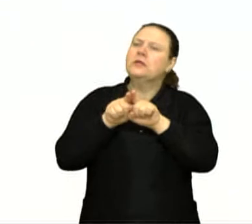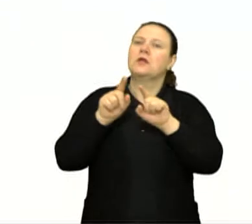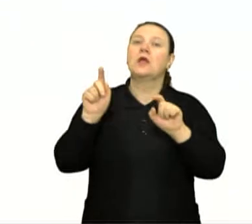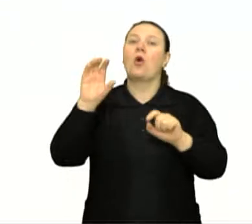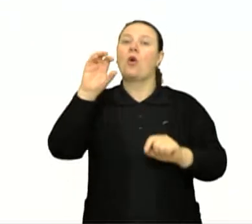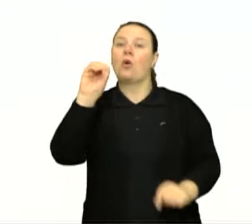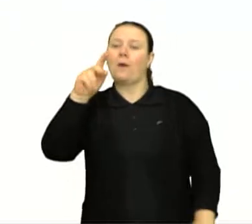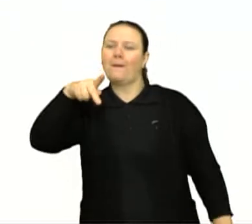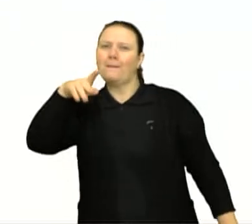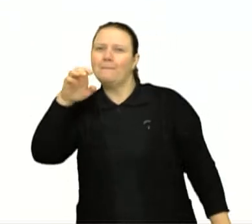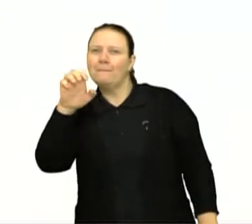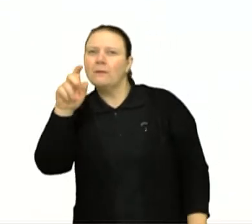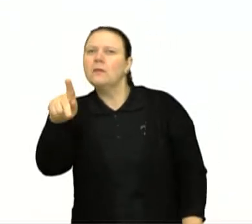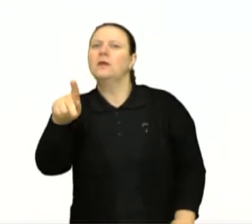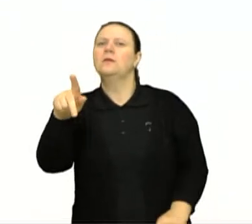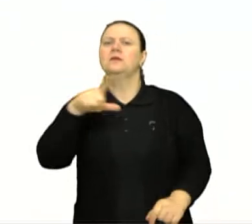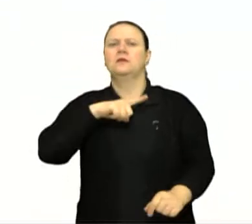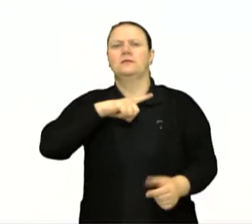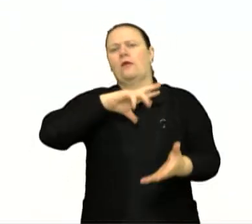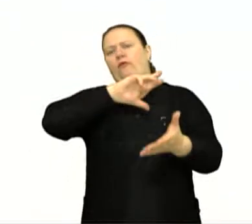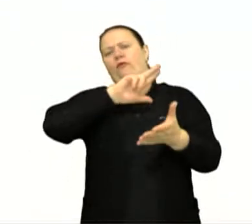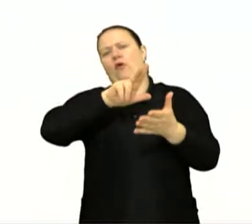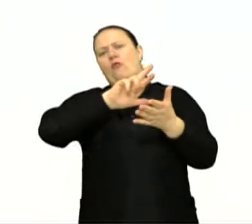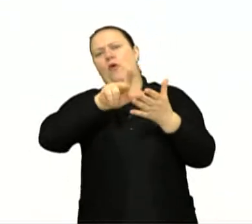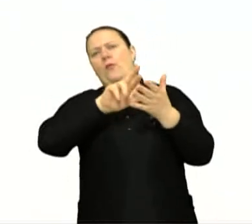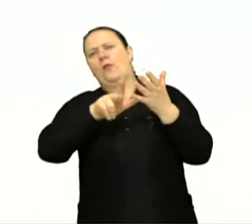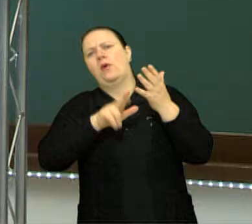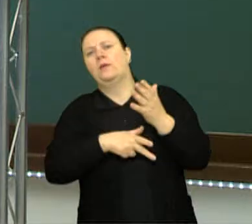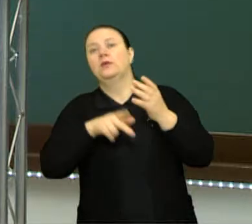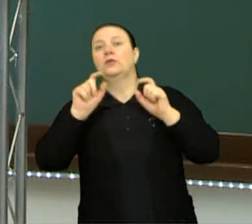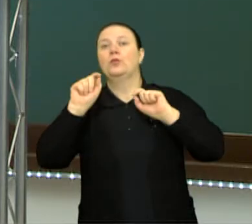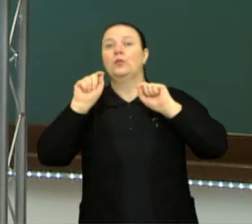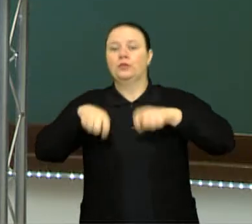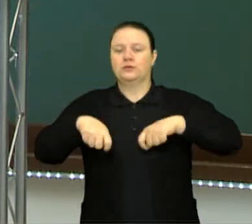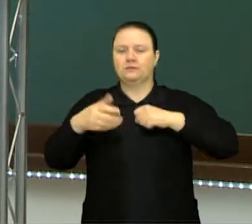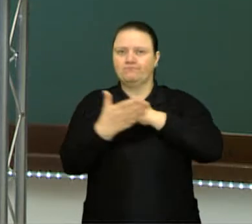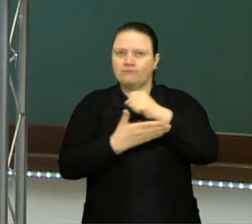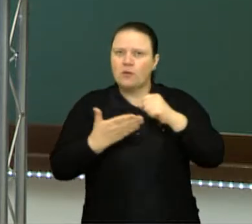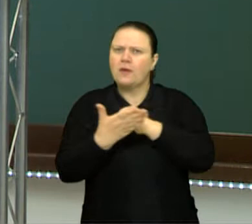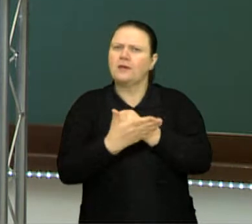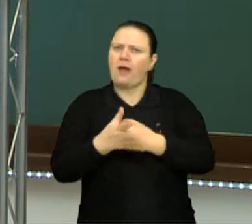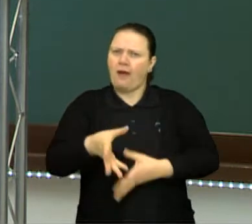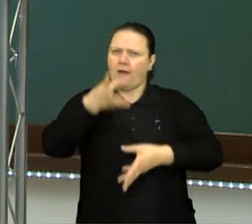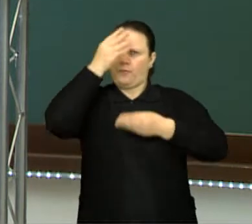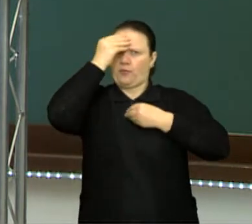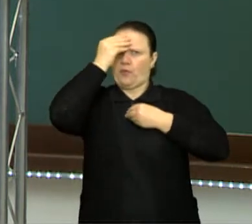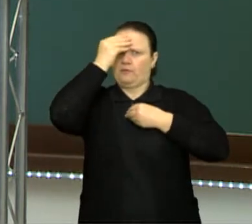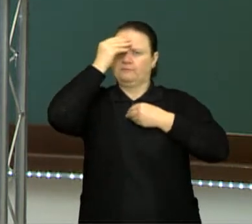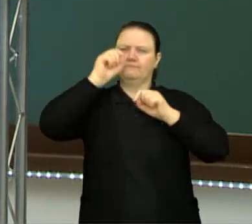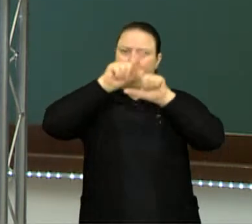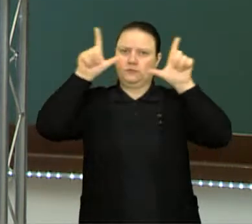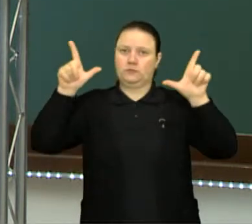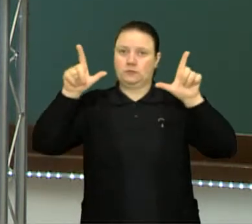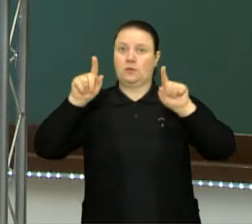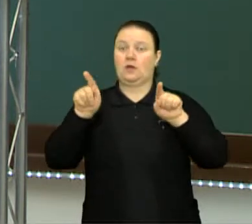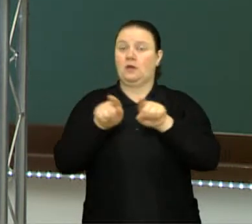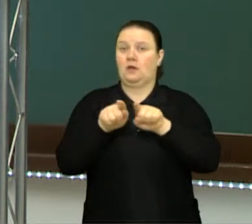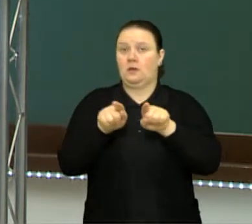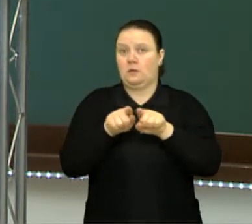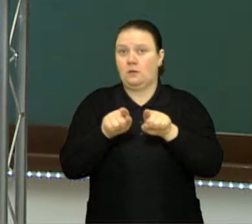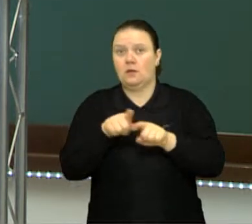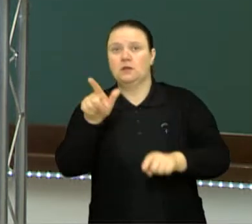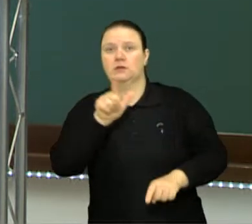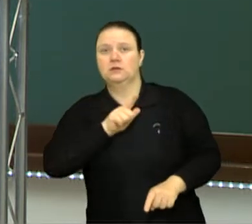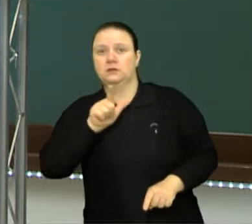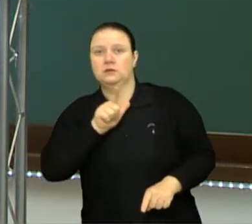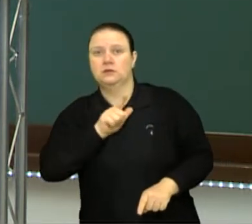além de outras situações que nós podemos fazer um embasamento para o entendimento melhor do assunto. Nessa questão, logicamente, temos